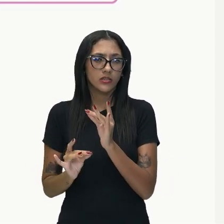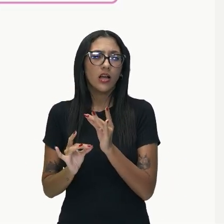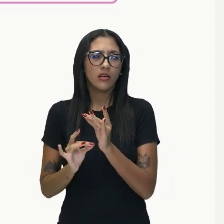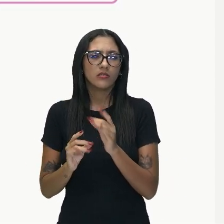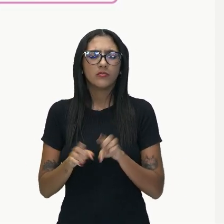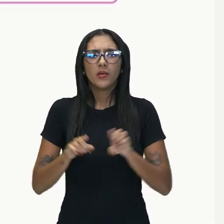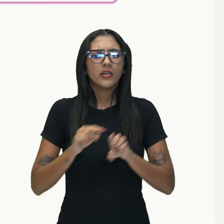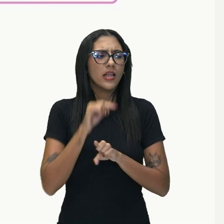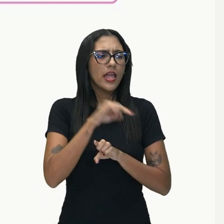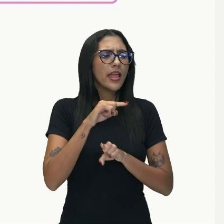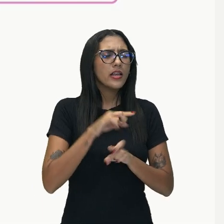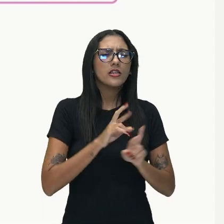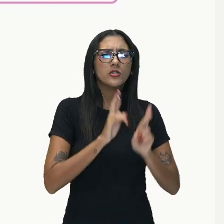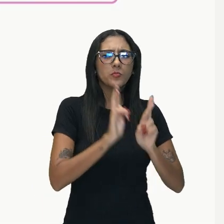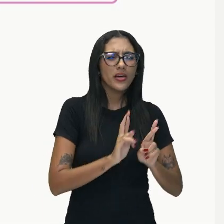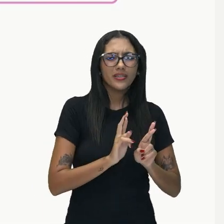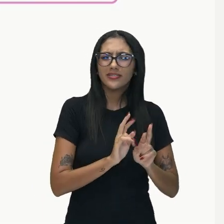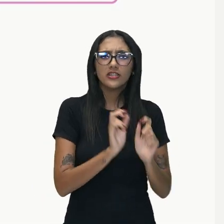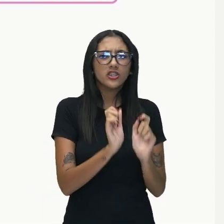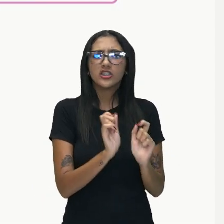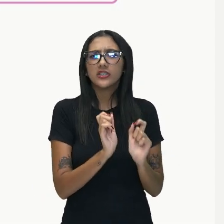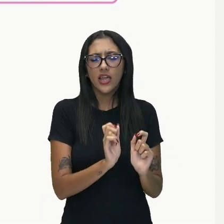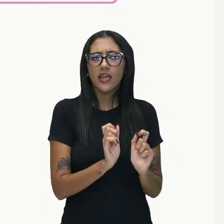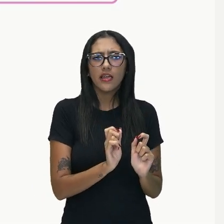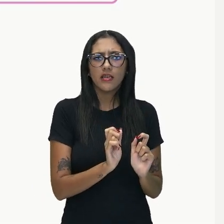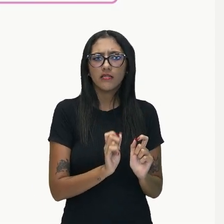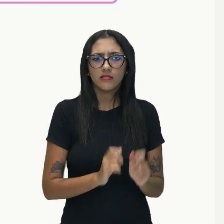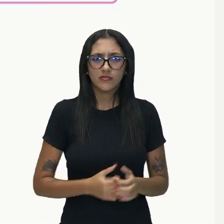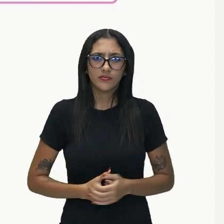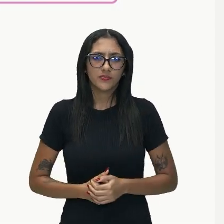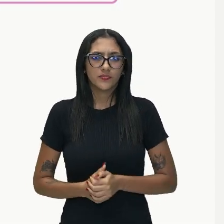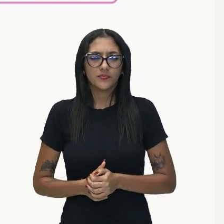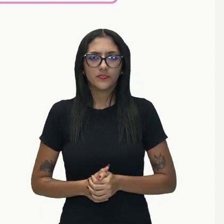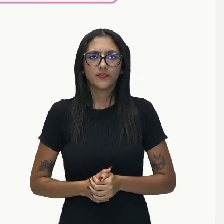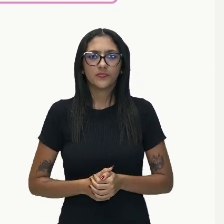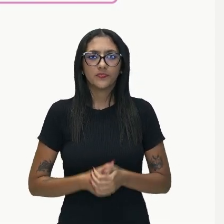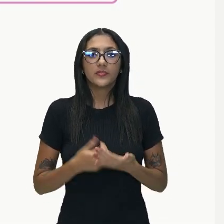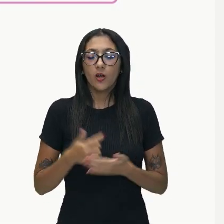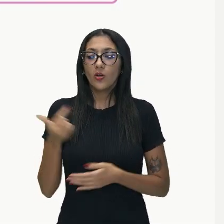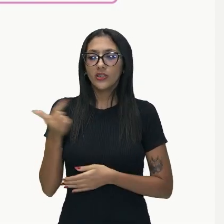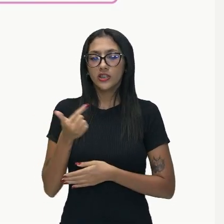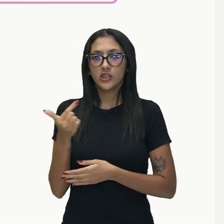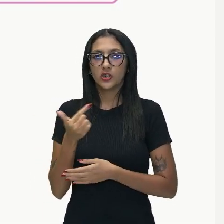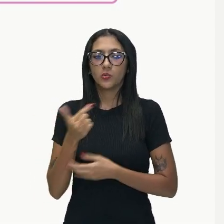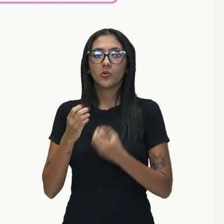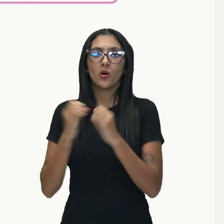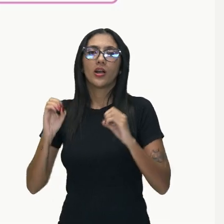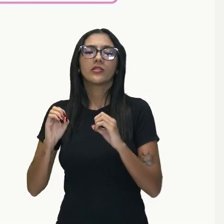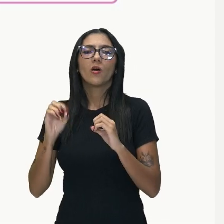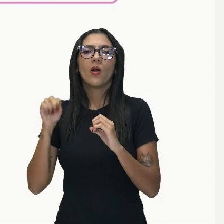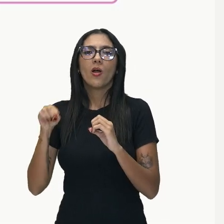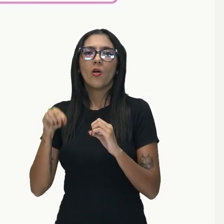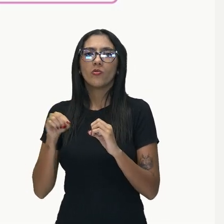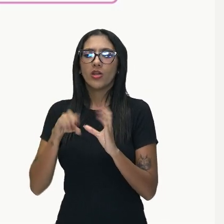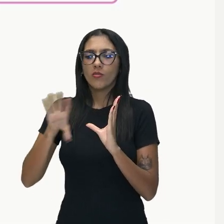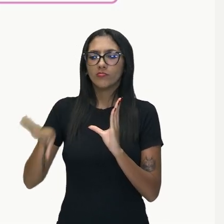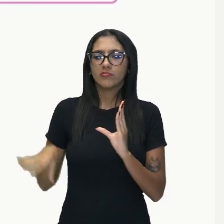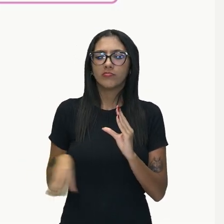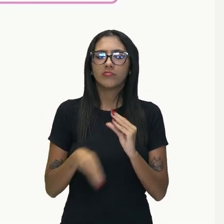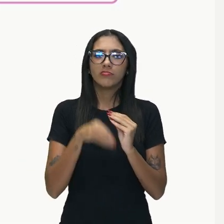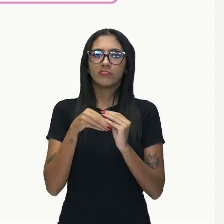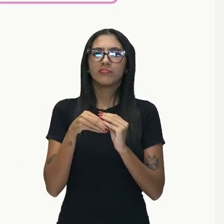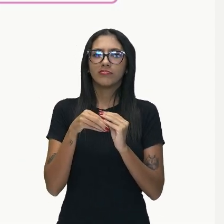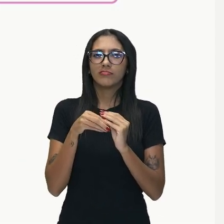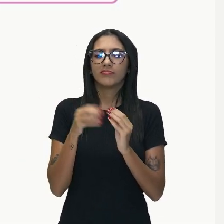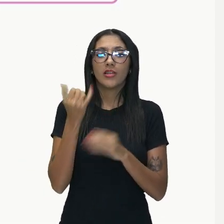confiante de quê? Então, observem que na oração seguinte eu tenho uma complementação à informação